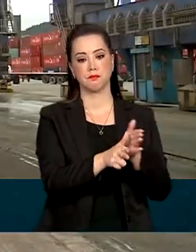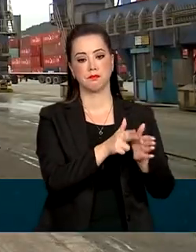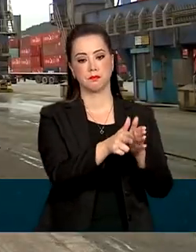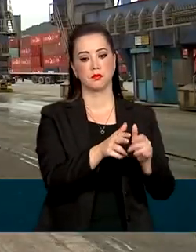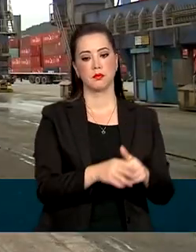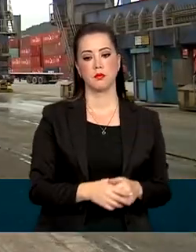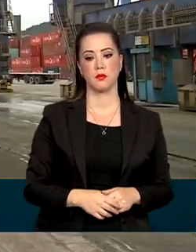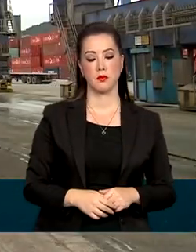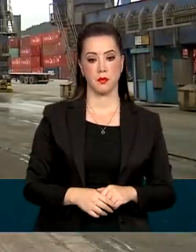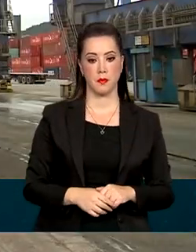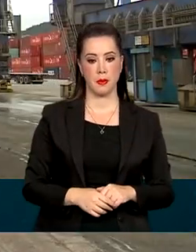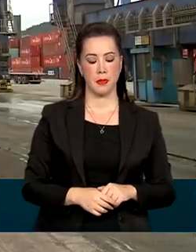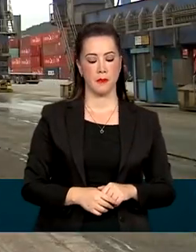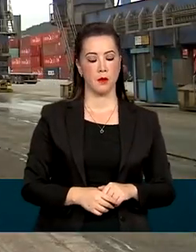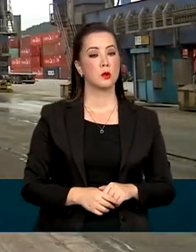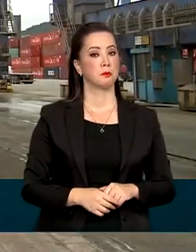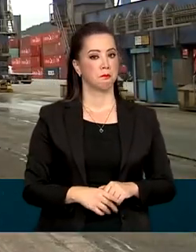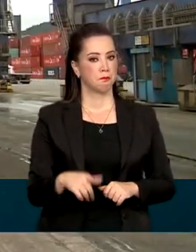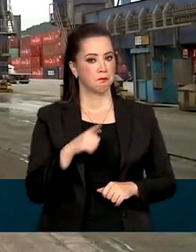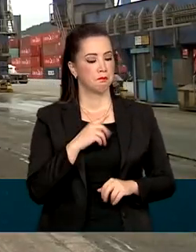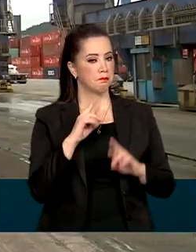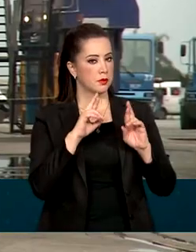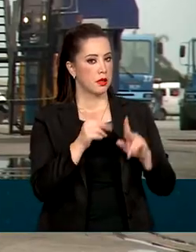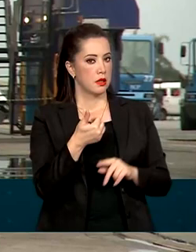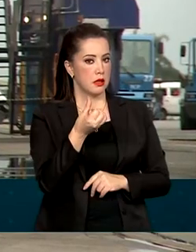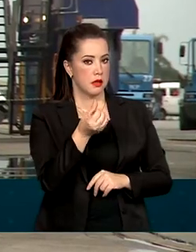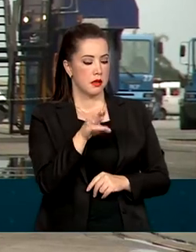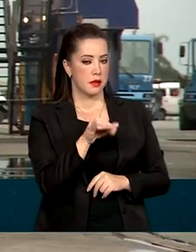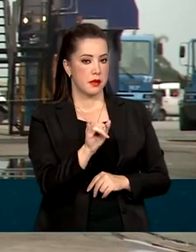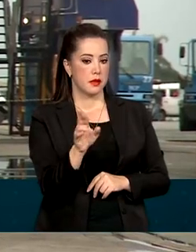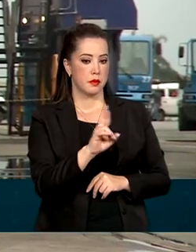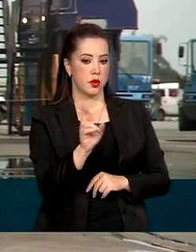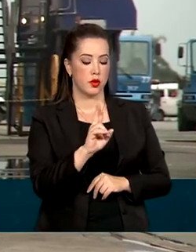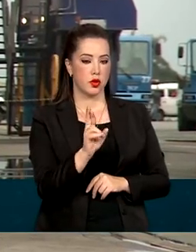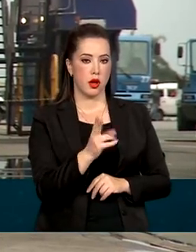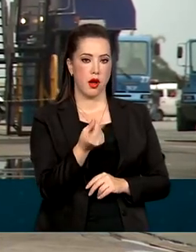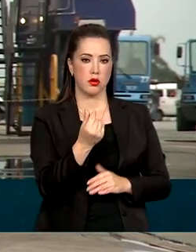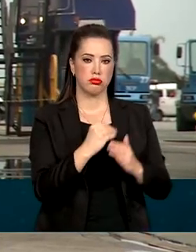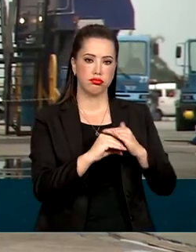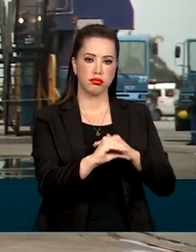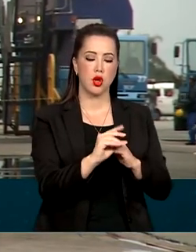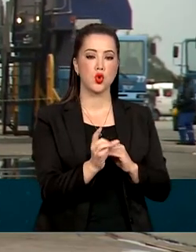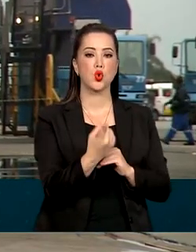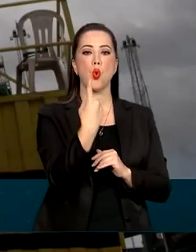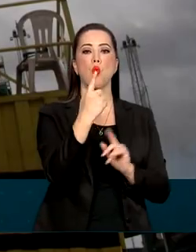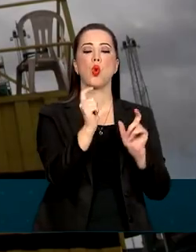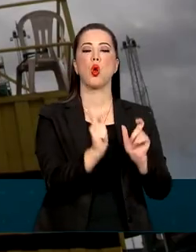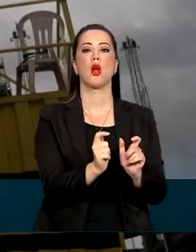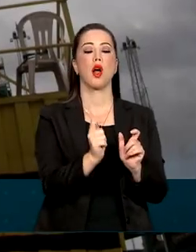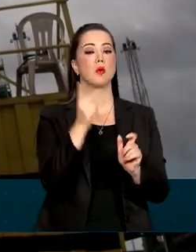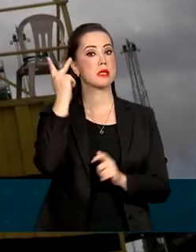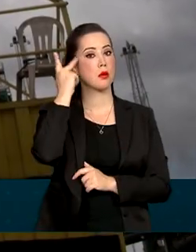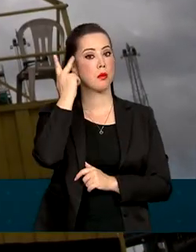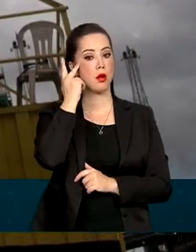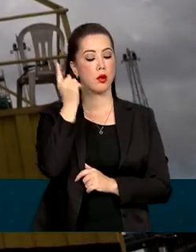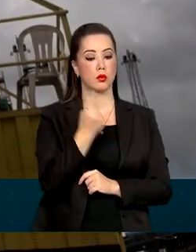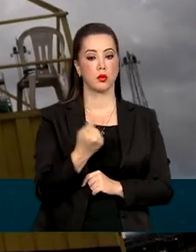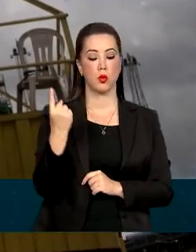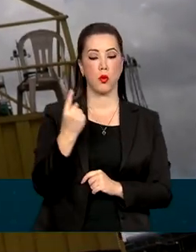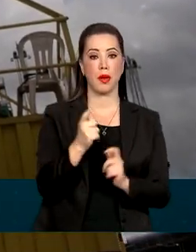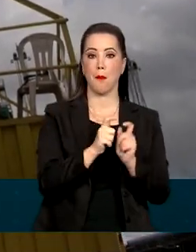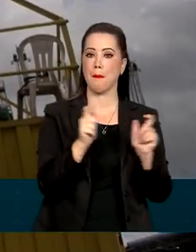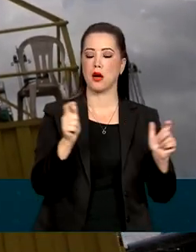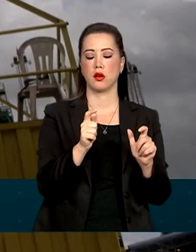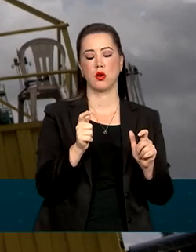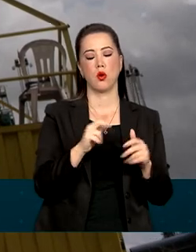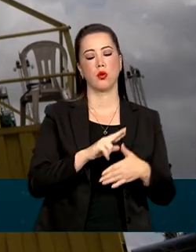Com previsão de cerca de 16 bilhões em investimentos apenas para o Porto de Santos, o maior em movimentação de carga da América Latina,